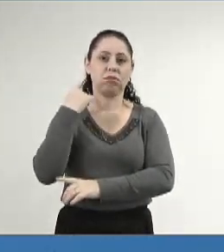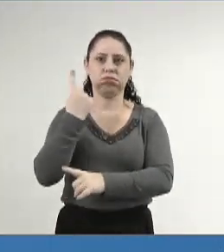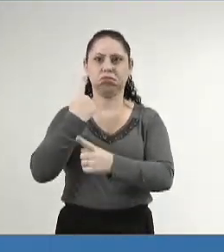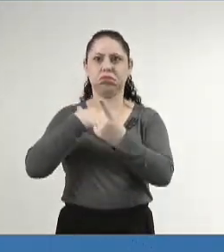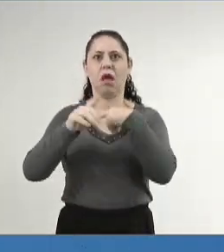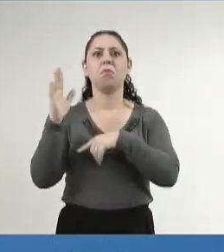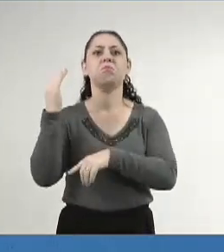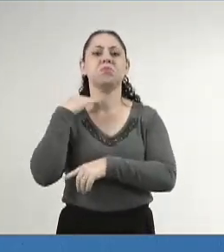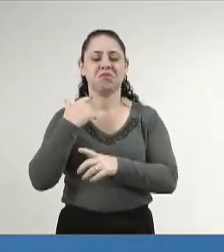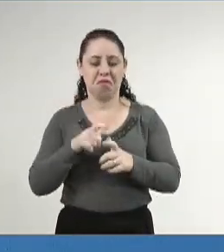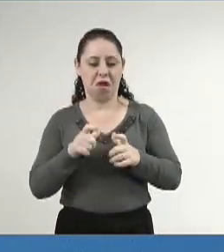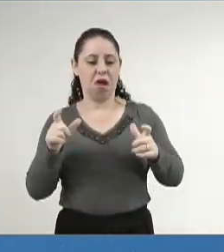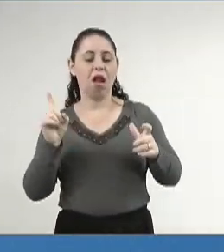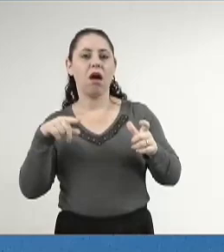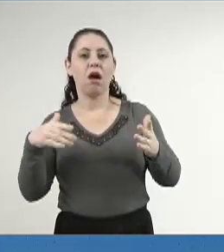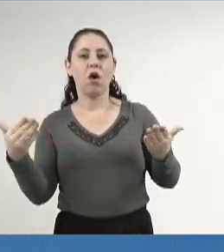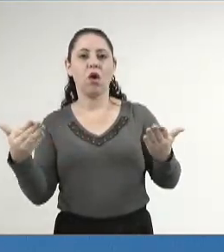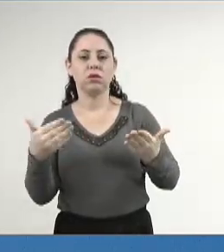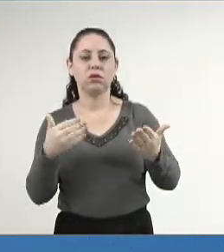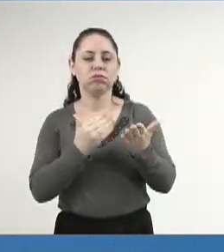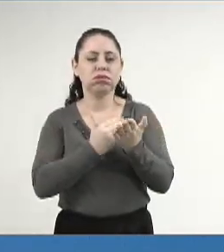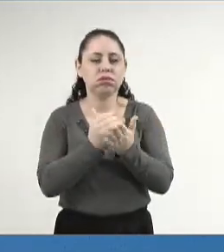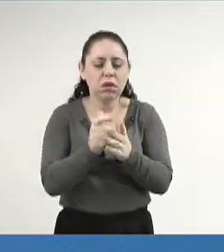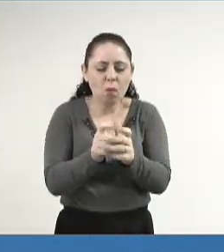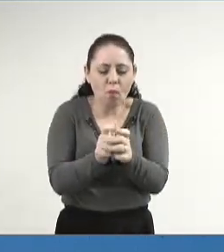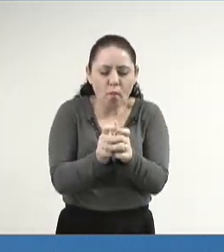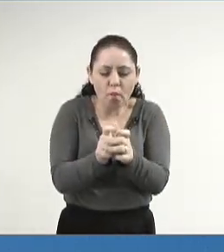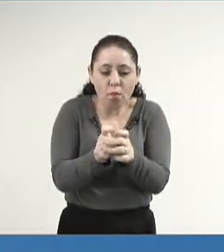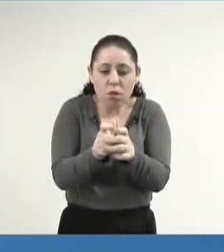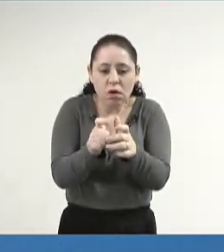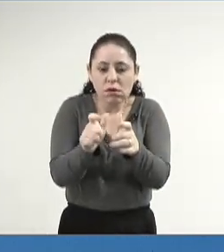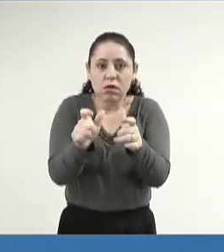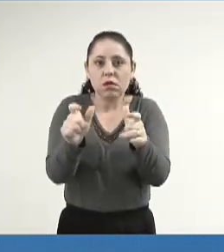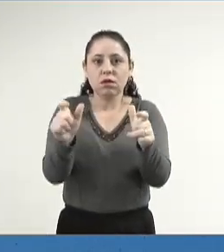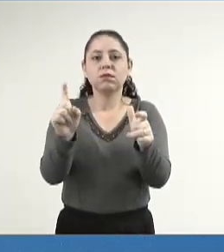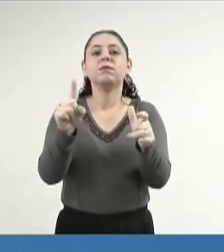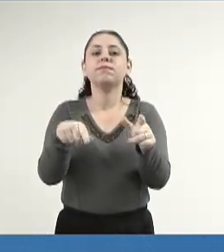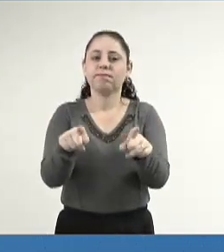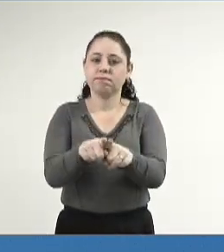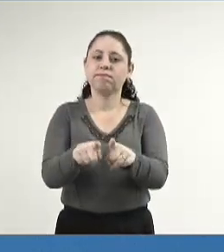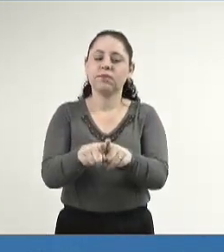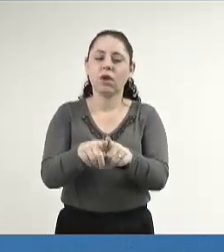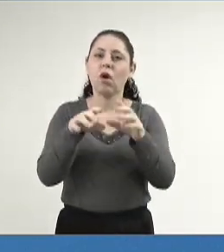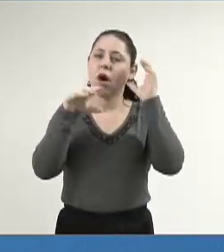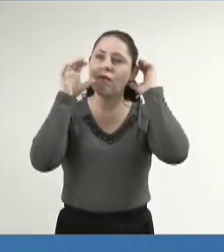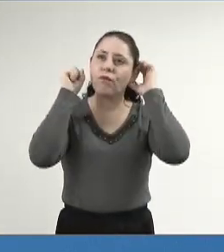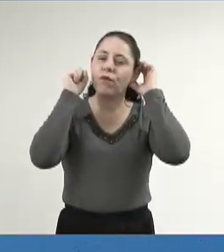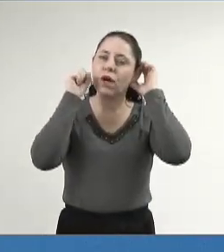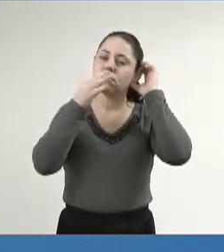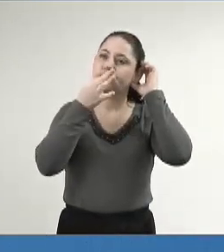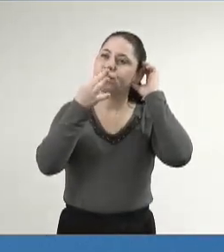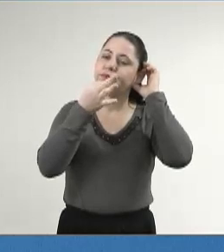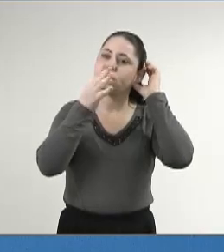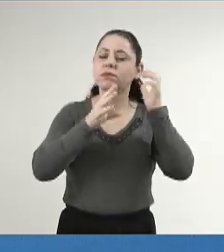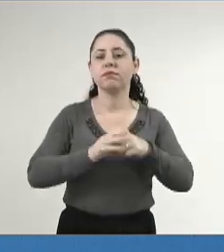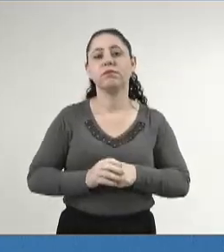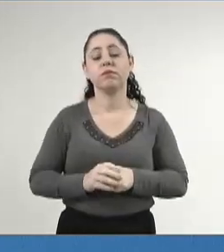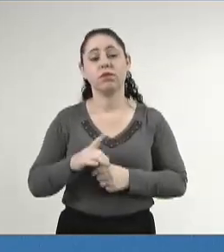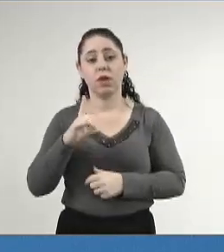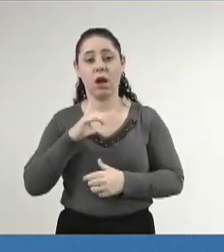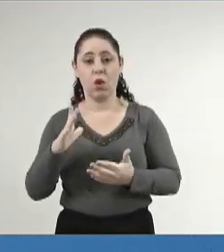grande banco, que nasceu lá de baixo. E eu estava ouvindo o rádio dizendo o seguinte, tem